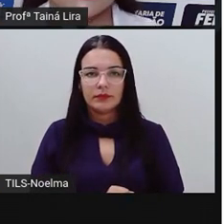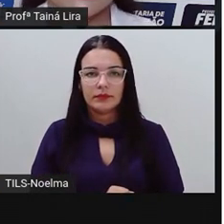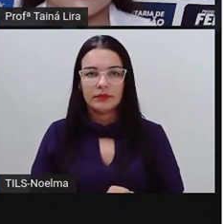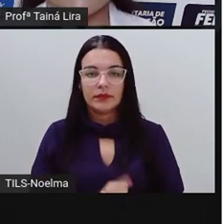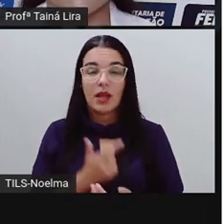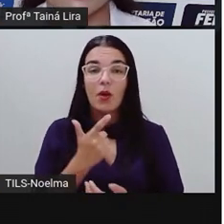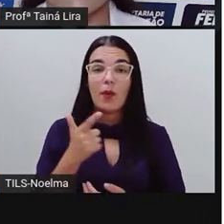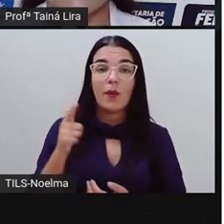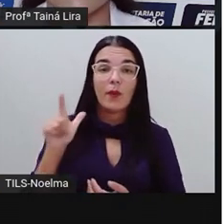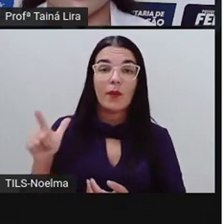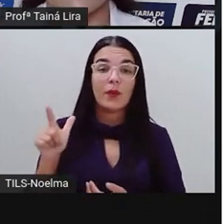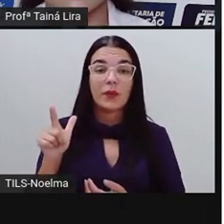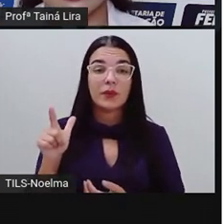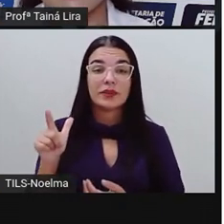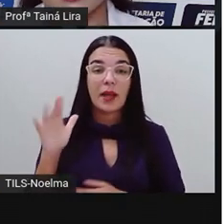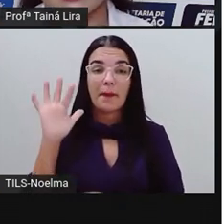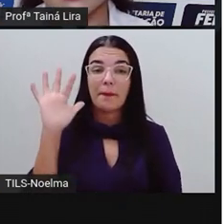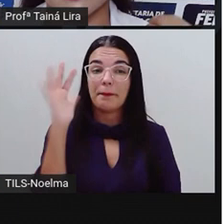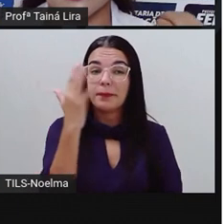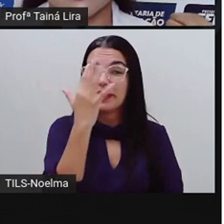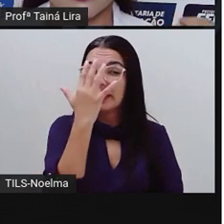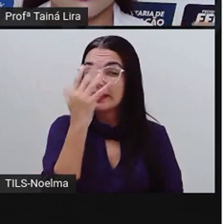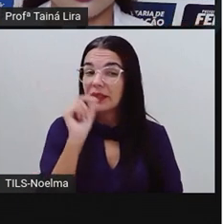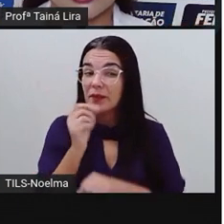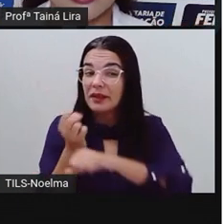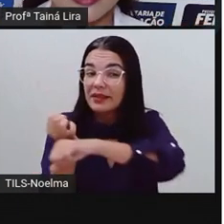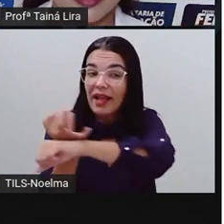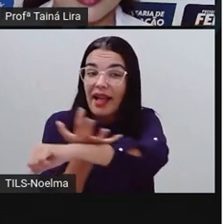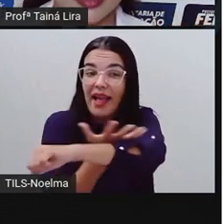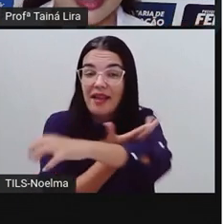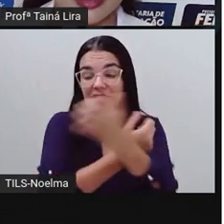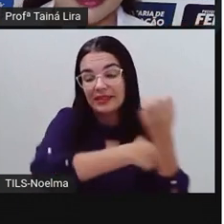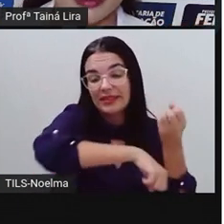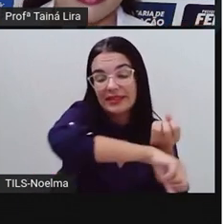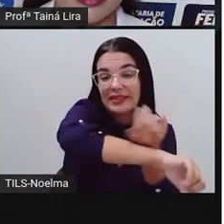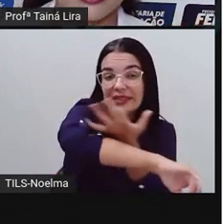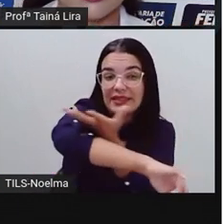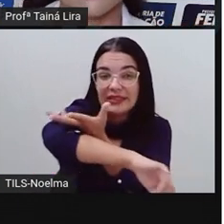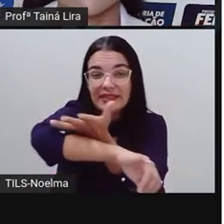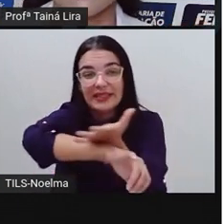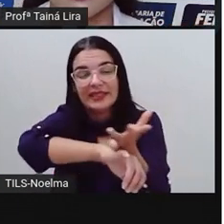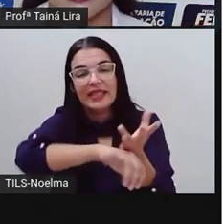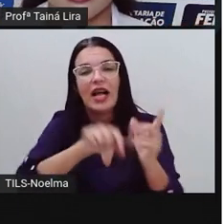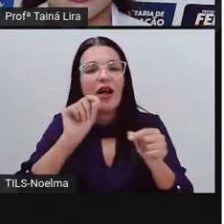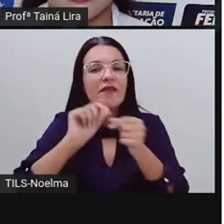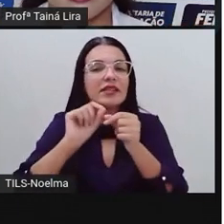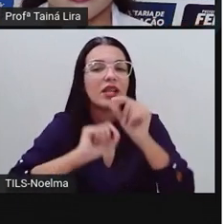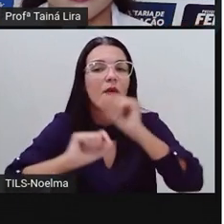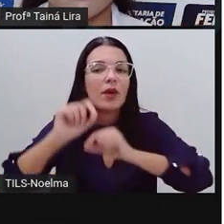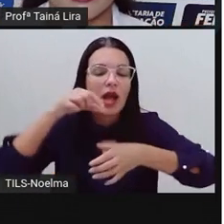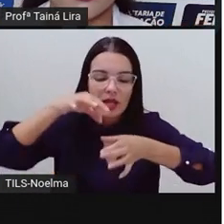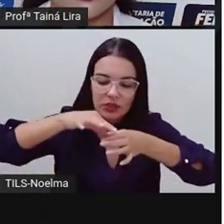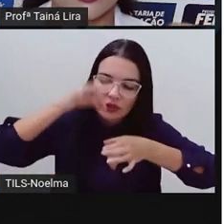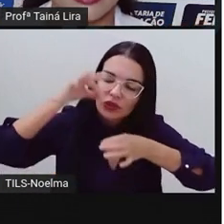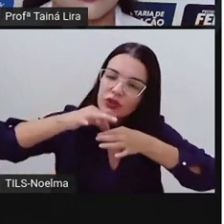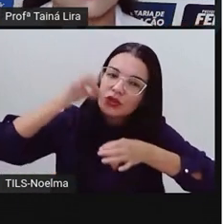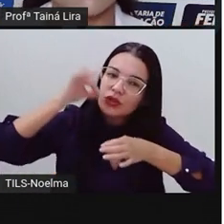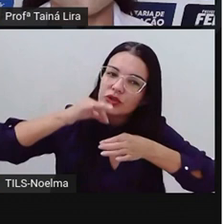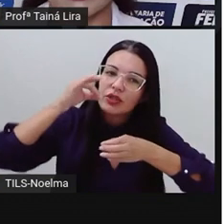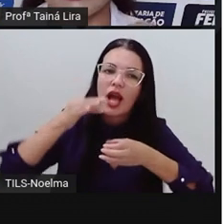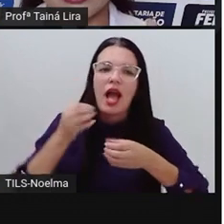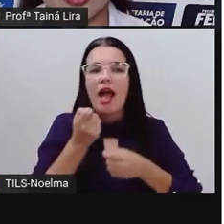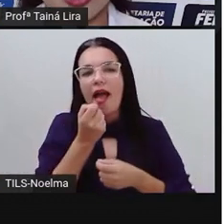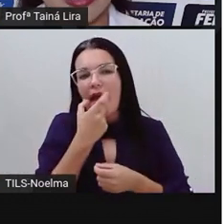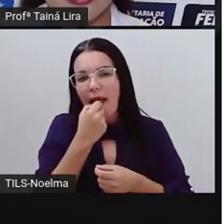Olha lá, uma outra planta que nós utilizamos aí para fazer remédios, né,